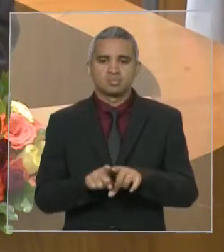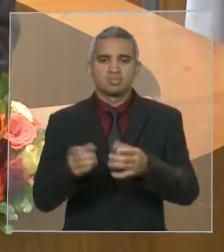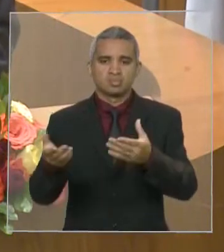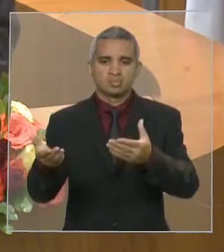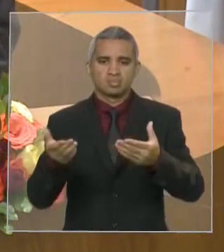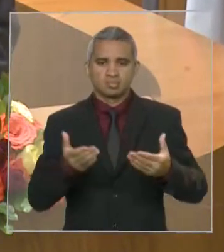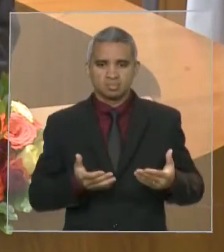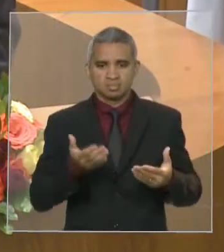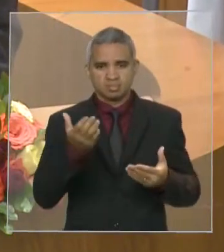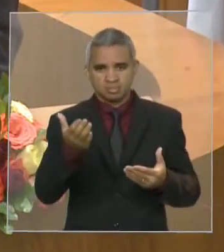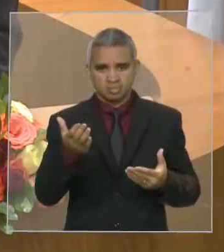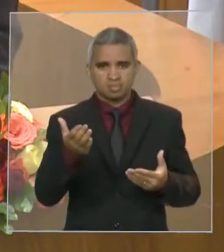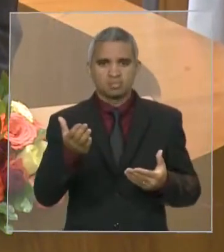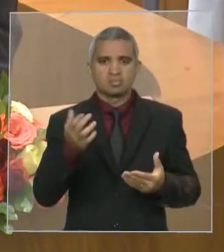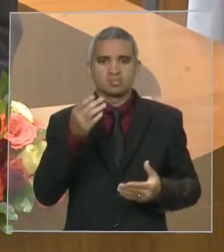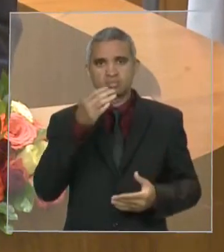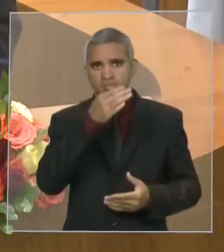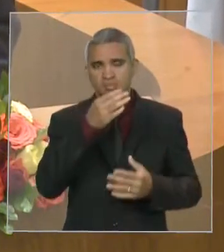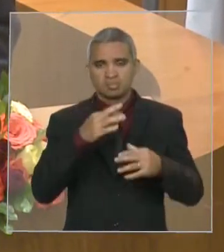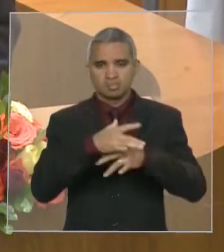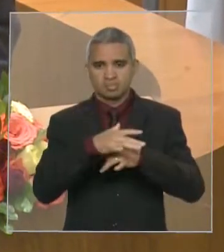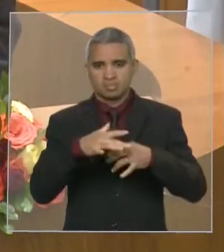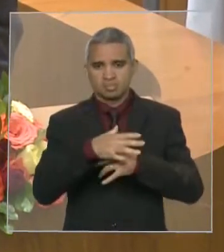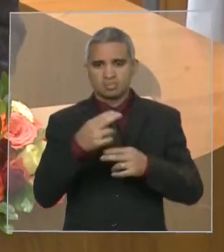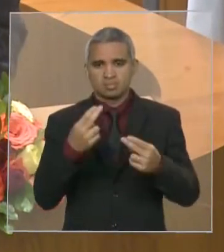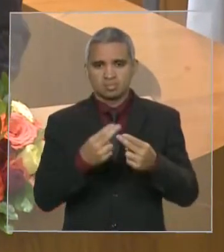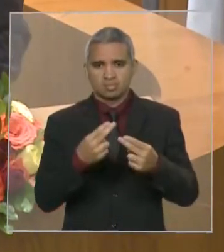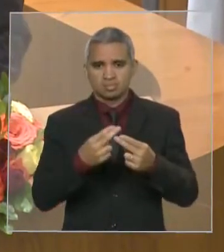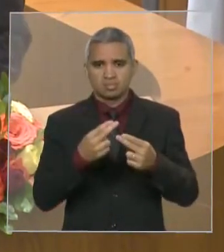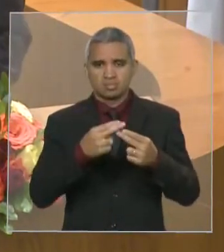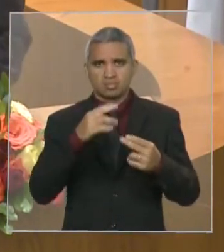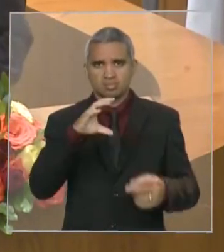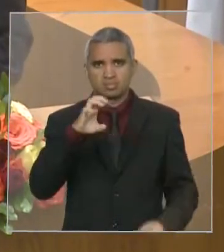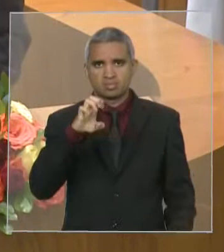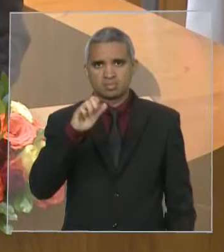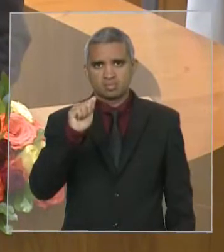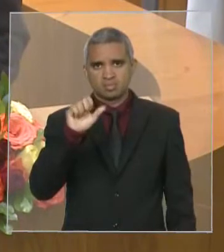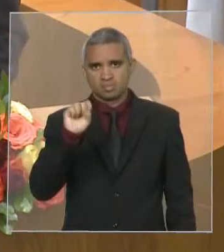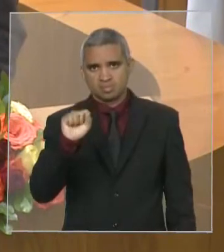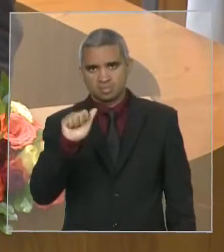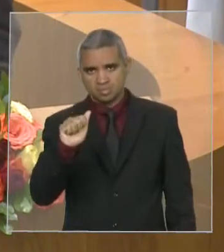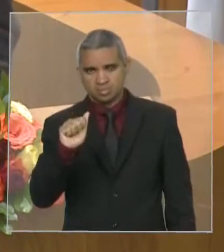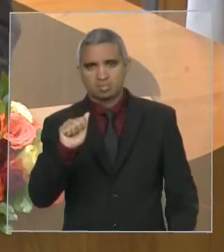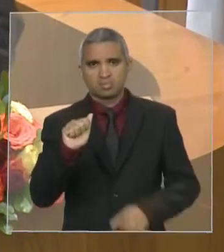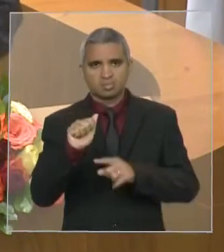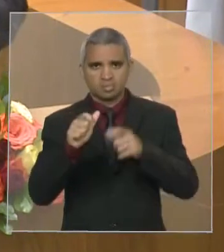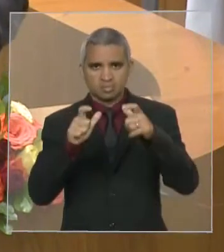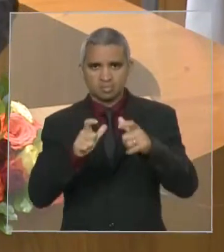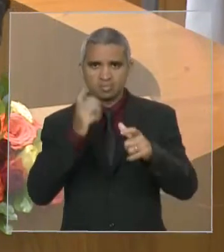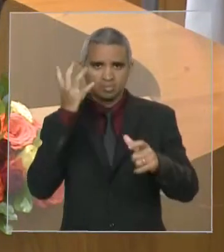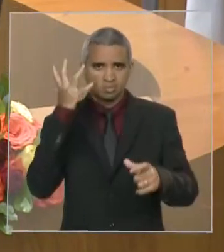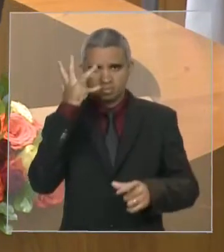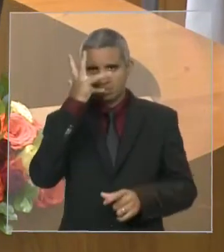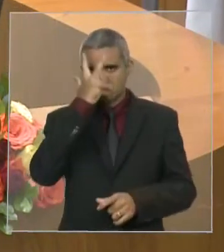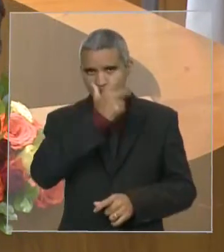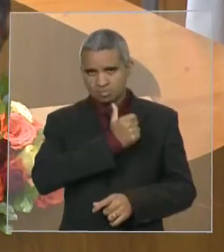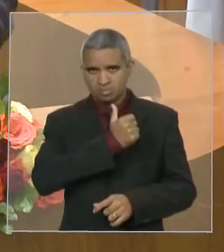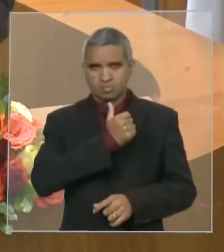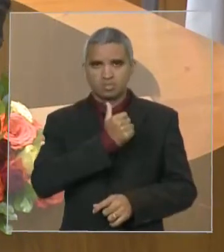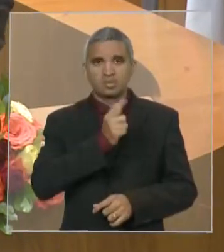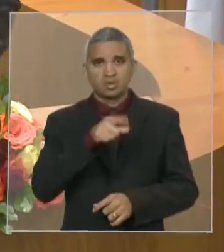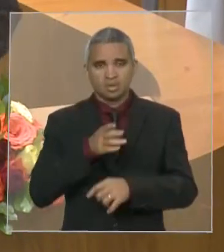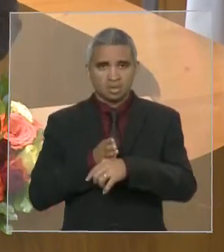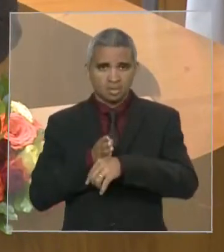desse ato tão importante para a cidade de Timon. A SEASA representa um cartão postal da nossa cidade, até porque fica na entrada